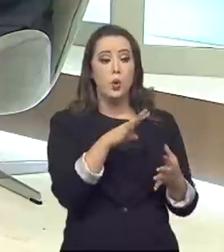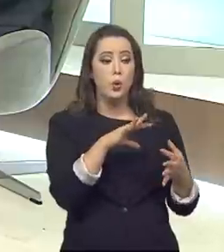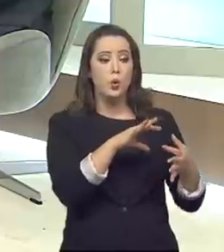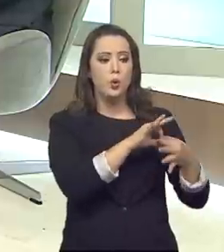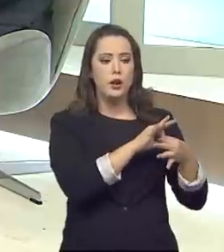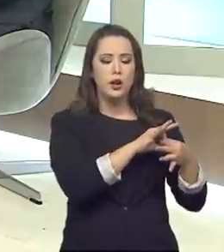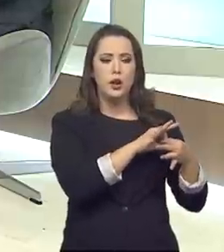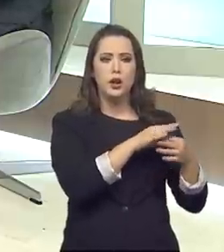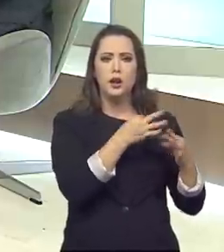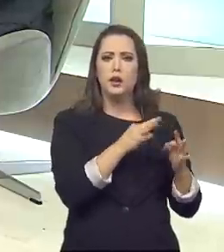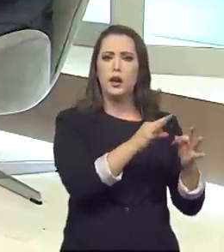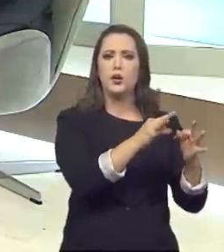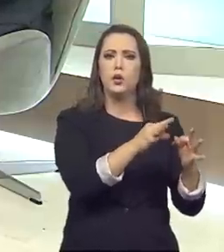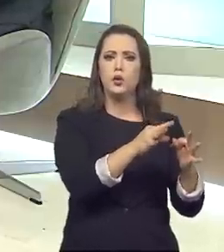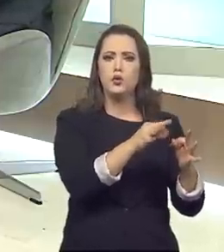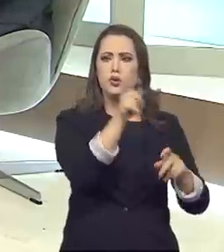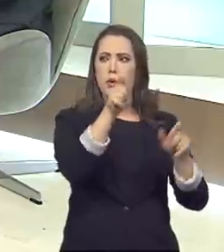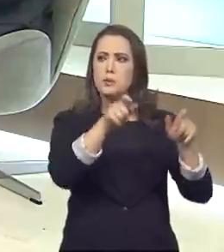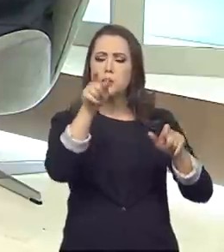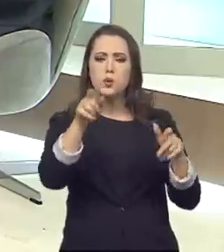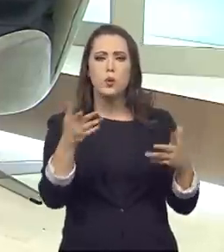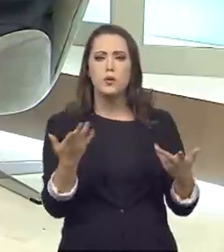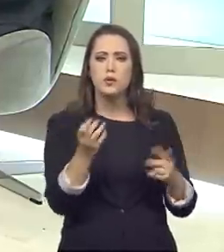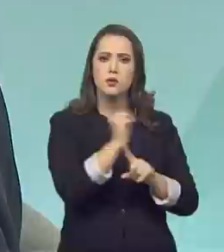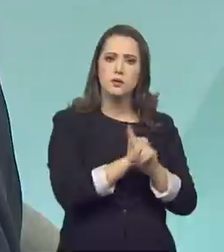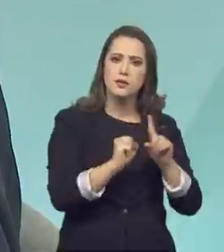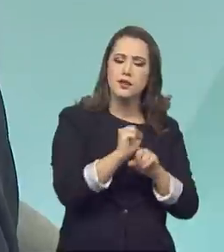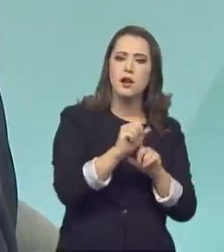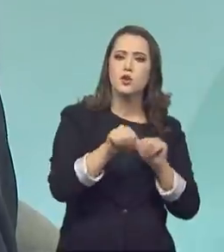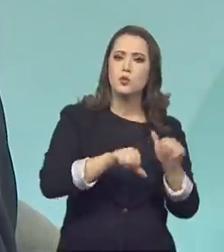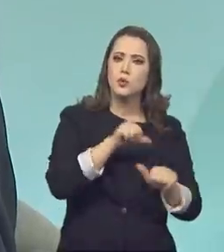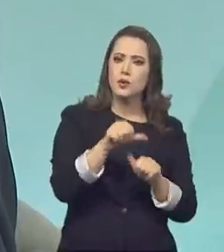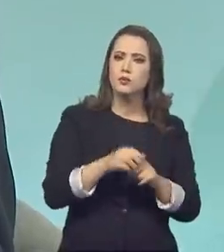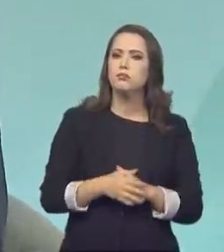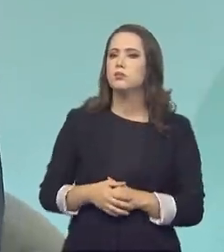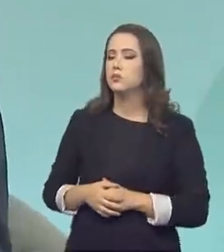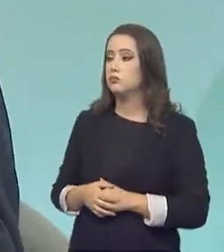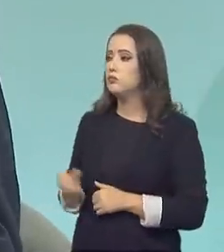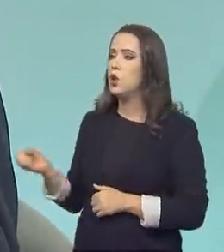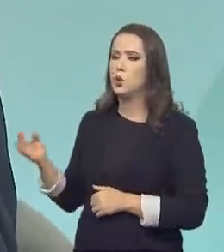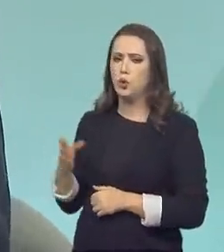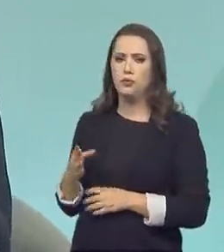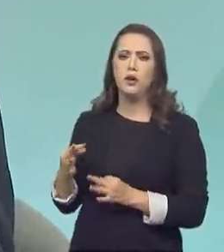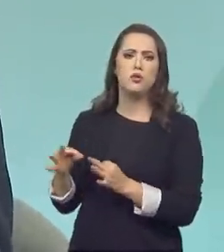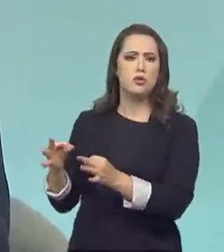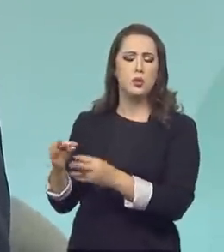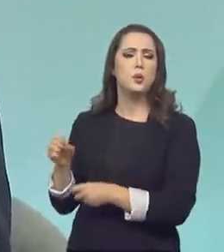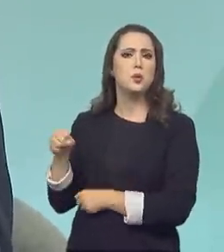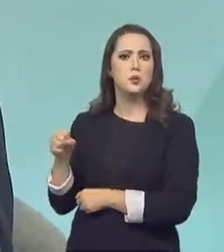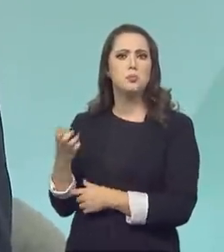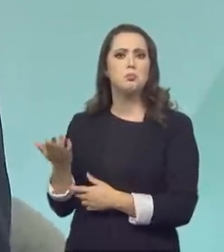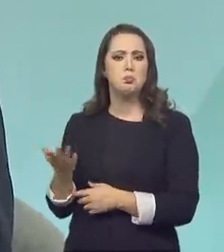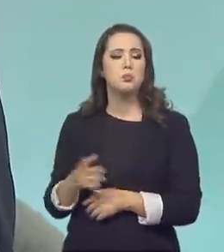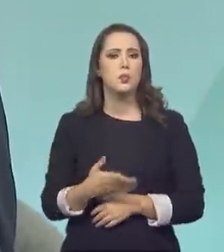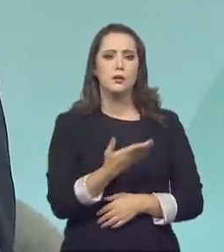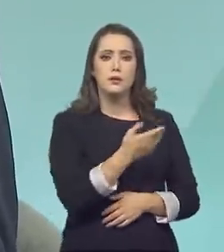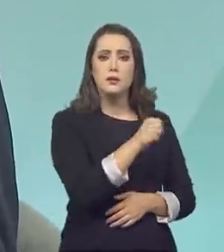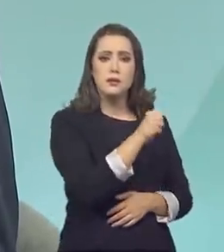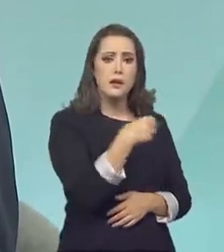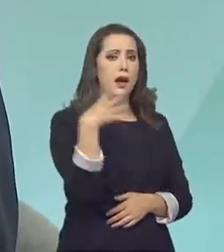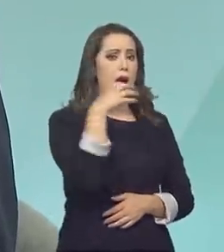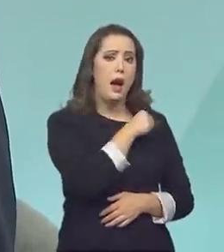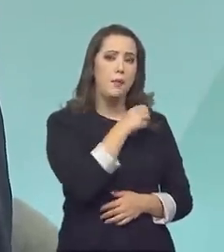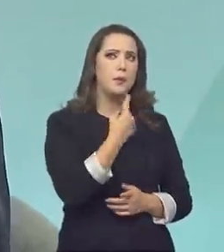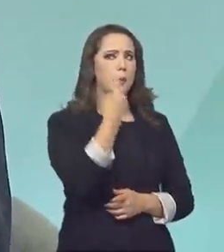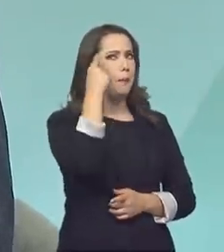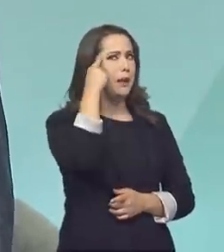meio físico, mostra para a gente, olha, a sociedade mudou. Com a inovação também, Com a inovação. E é muito rápido, né? Se a gente pensar